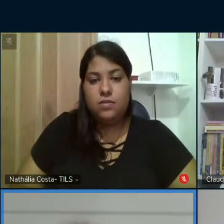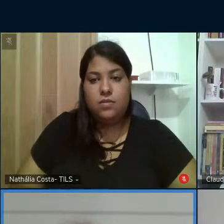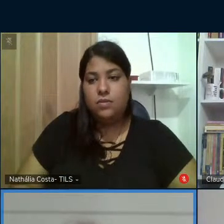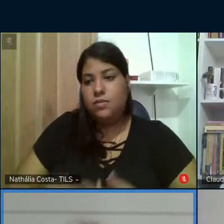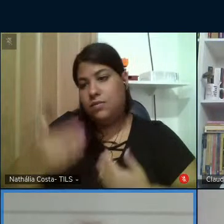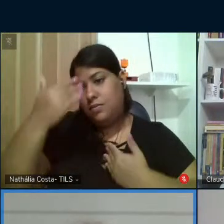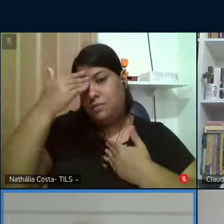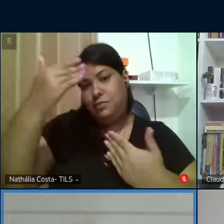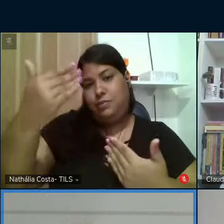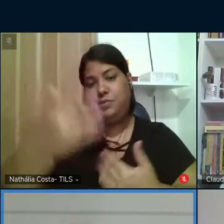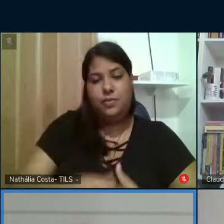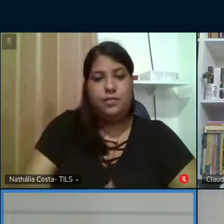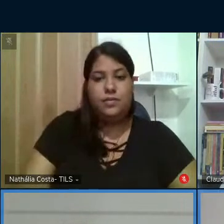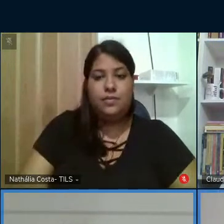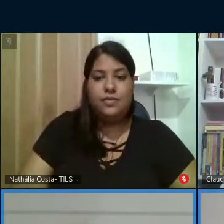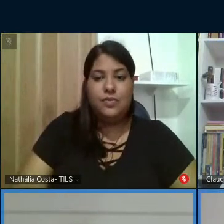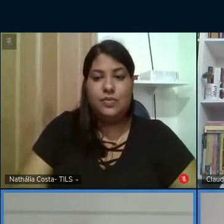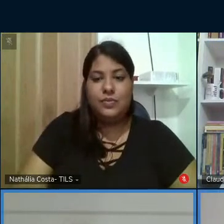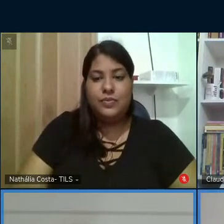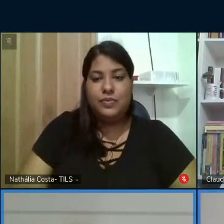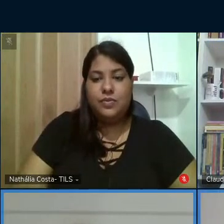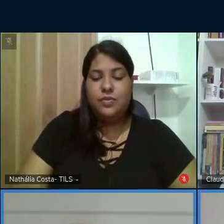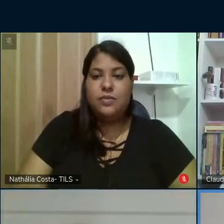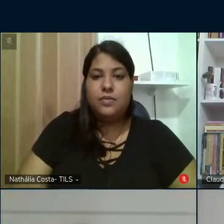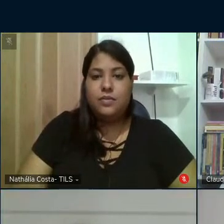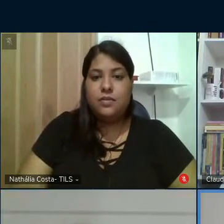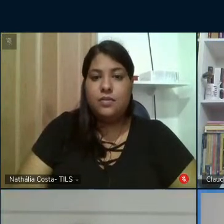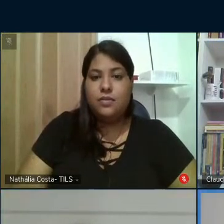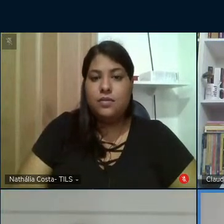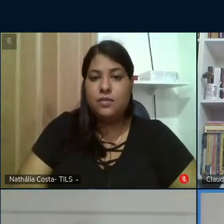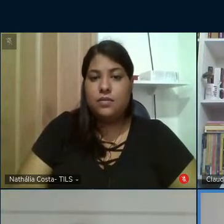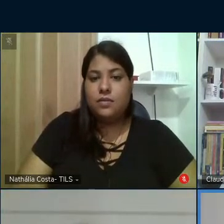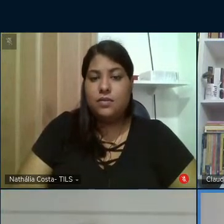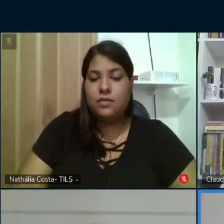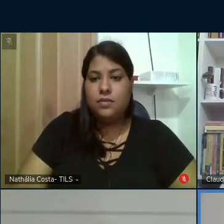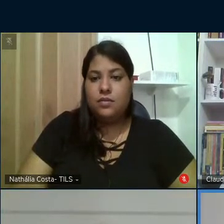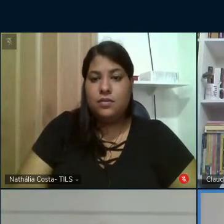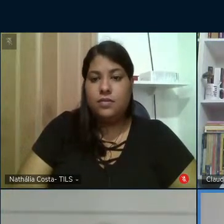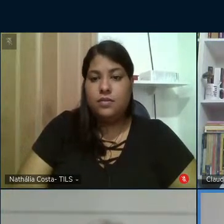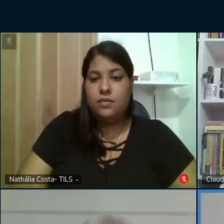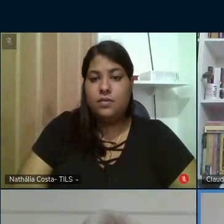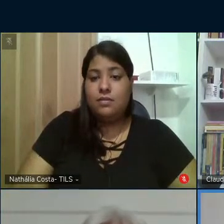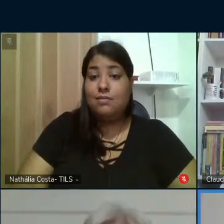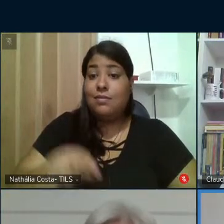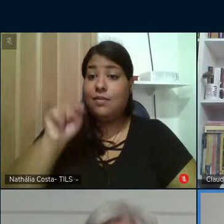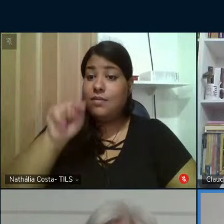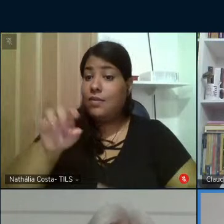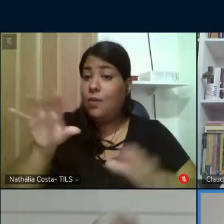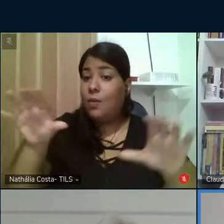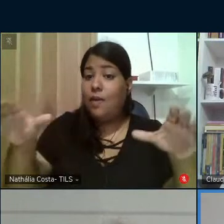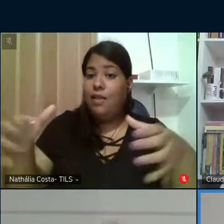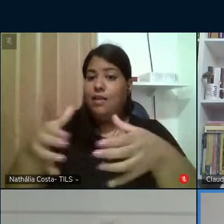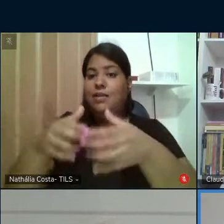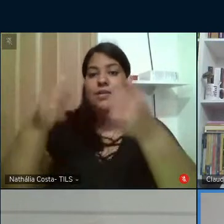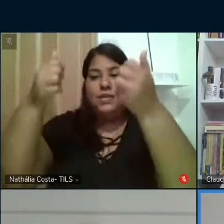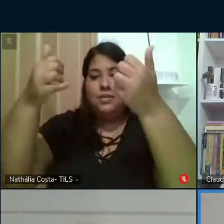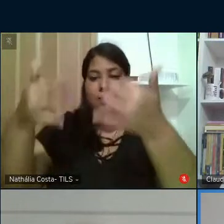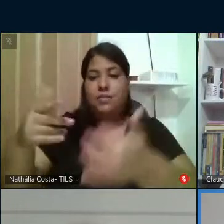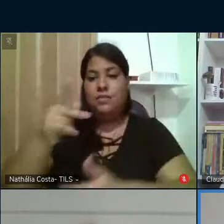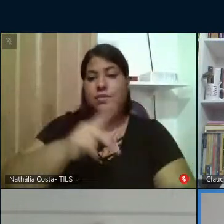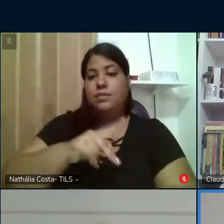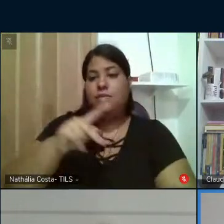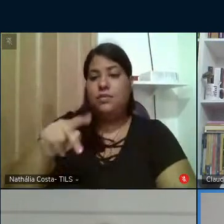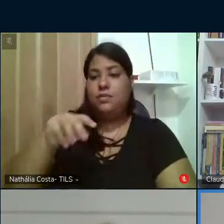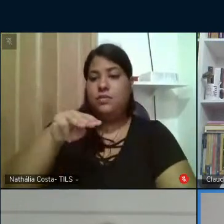obrigado então foi esse coletivo né citado pela professora